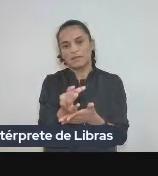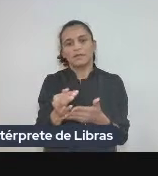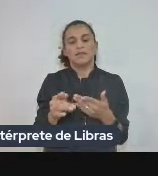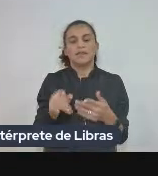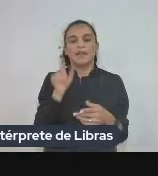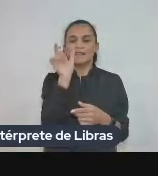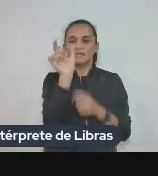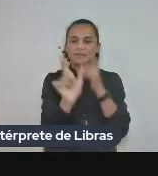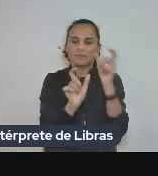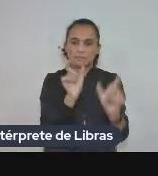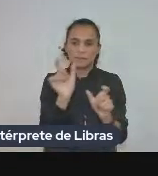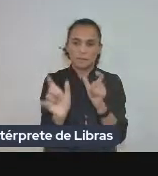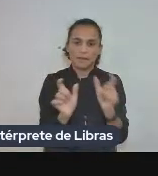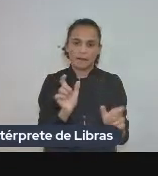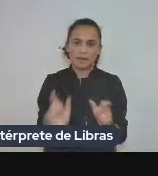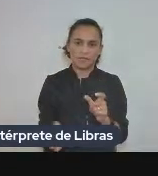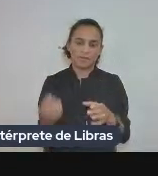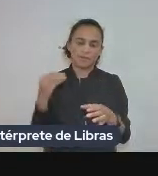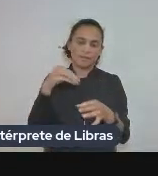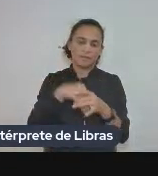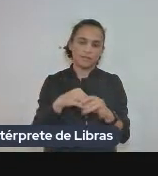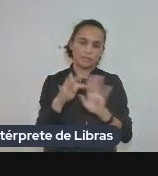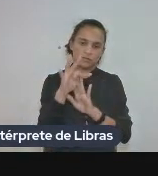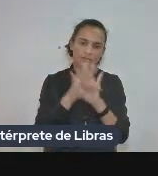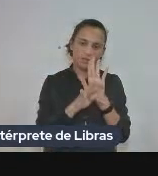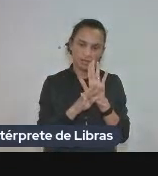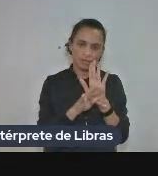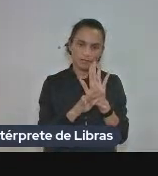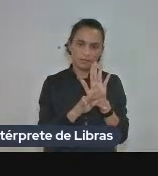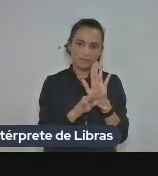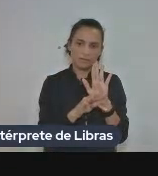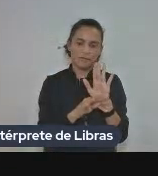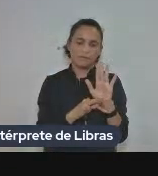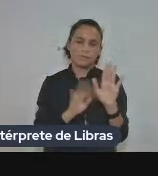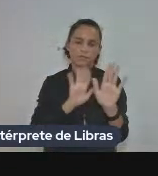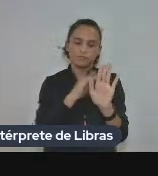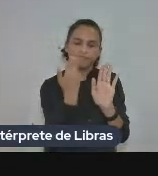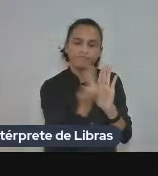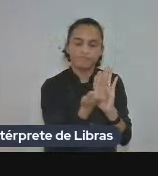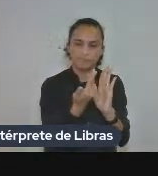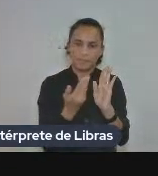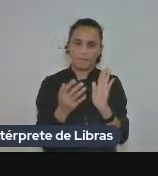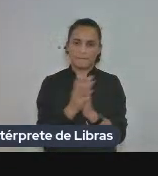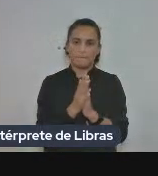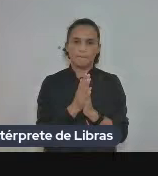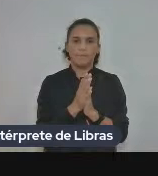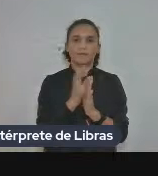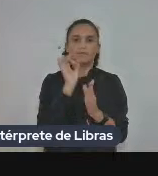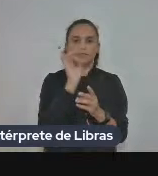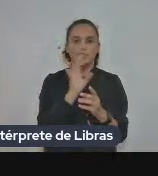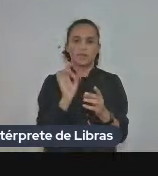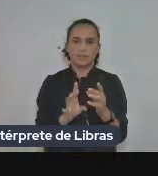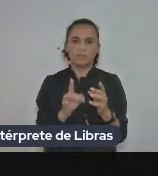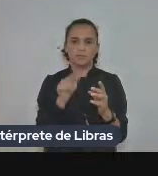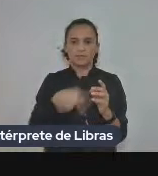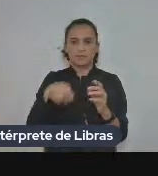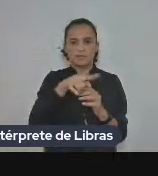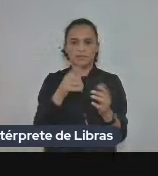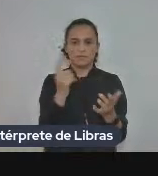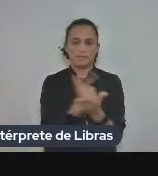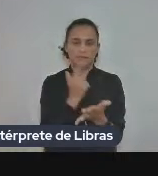nos textos que acompanham a orelha de cada um desses dois livros